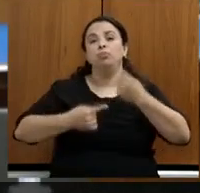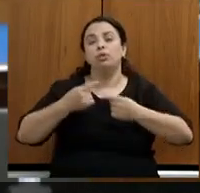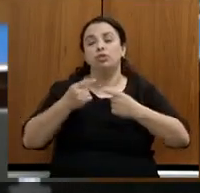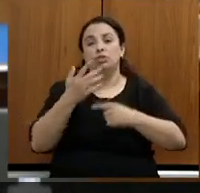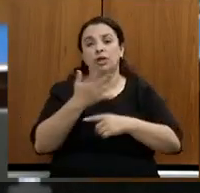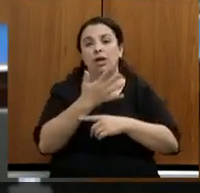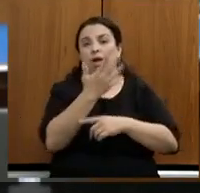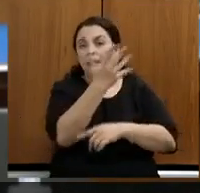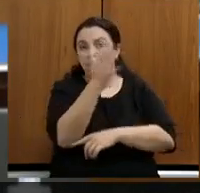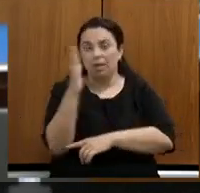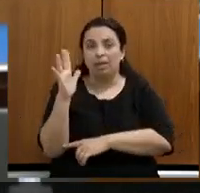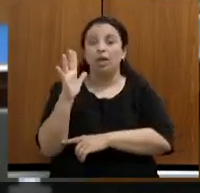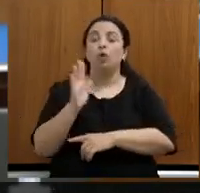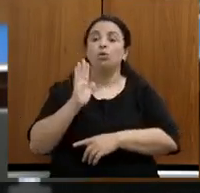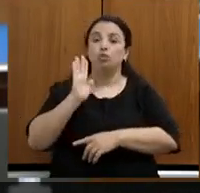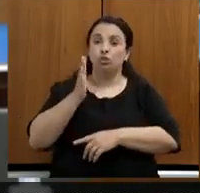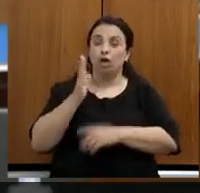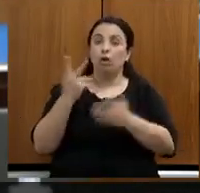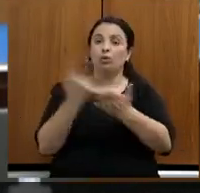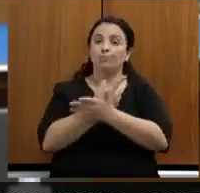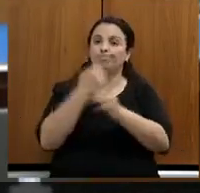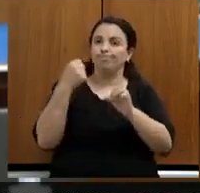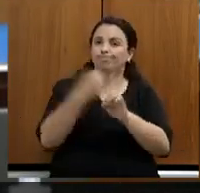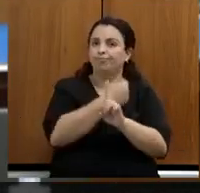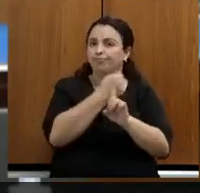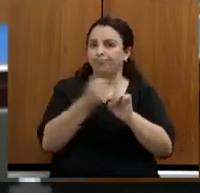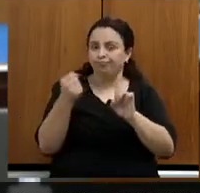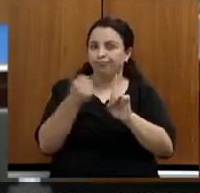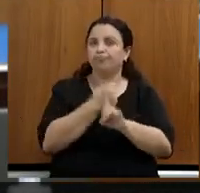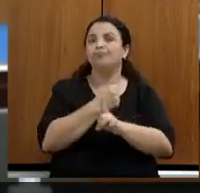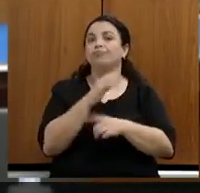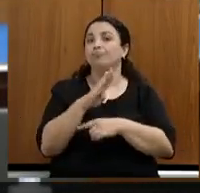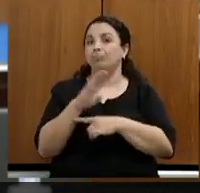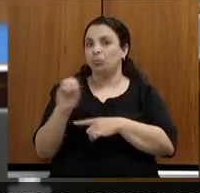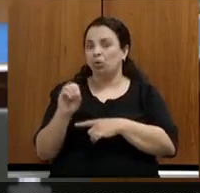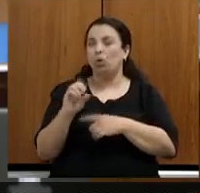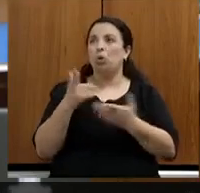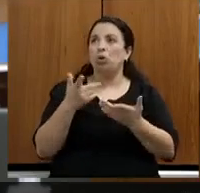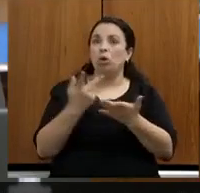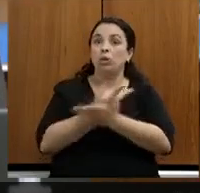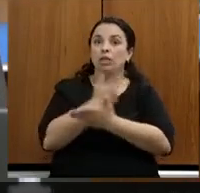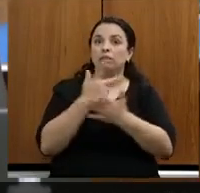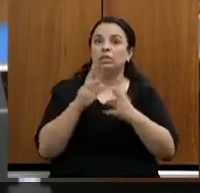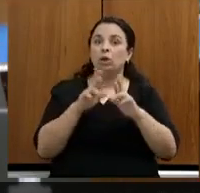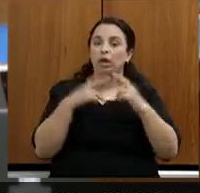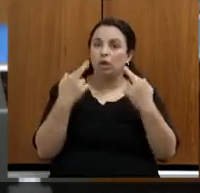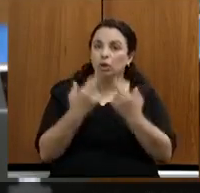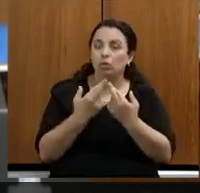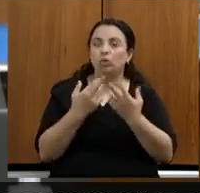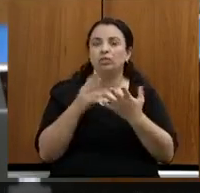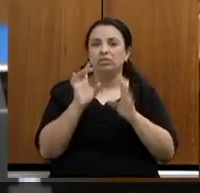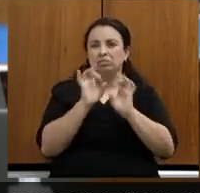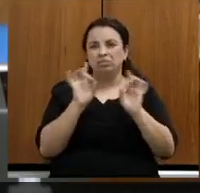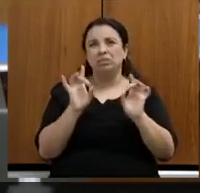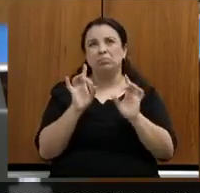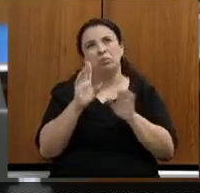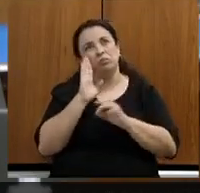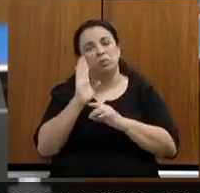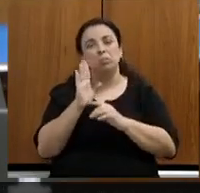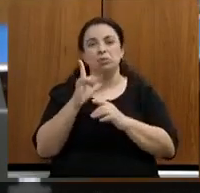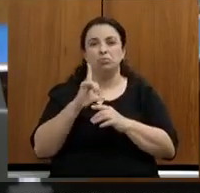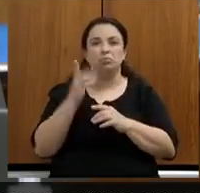ocorrências de agressões físicas durante reuniões, especialmente quando tínhamos o